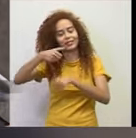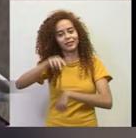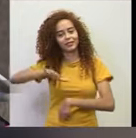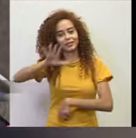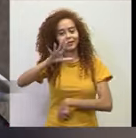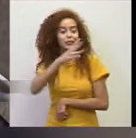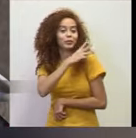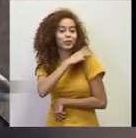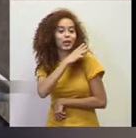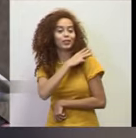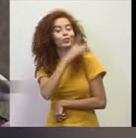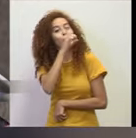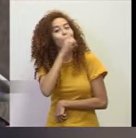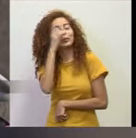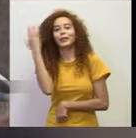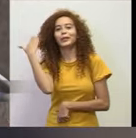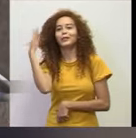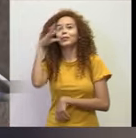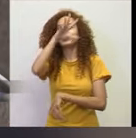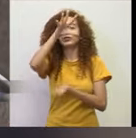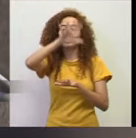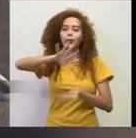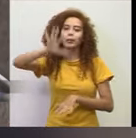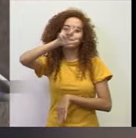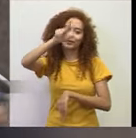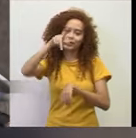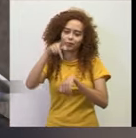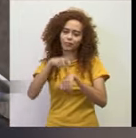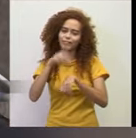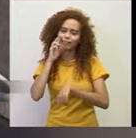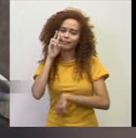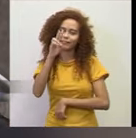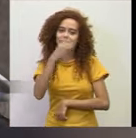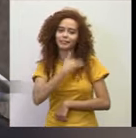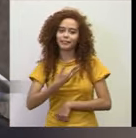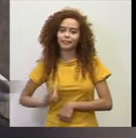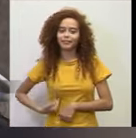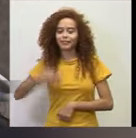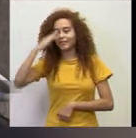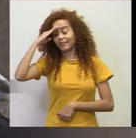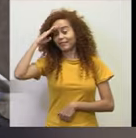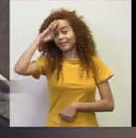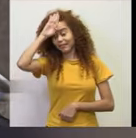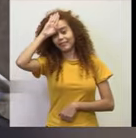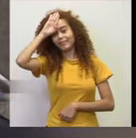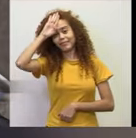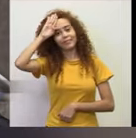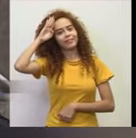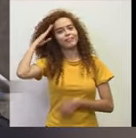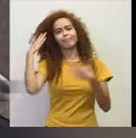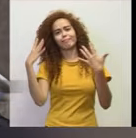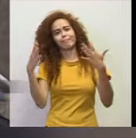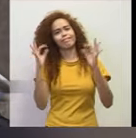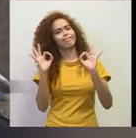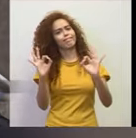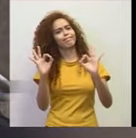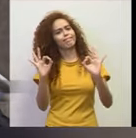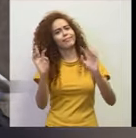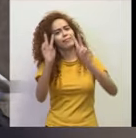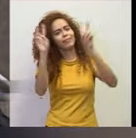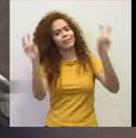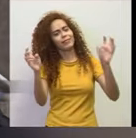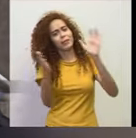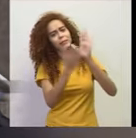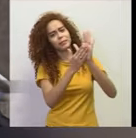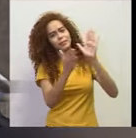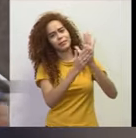último domingo em todo o nosso país. A gente viu o governo Bolsonaro ali dando um gol de placa com o tema que foi